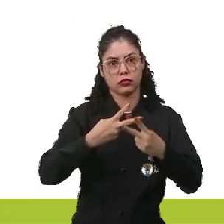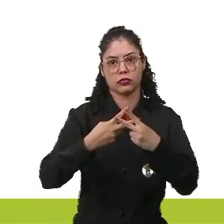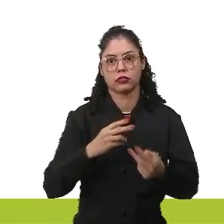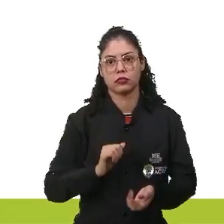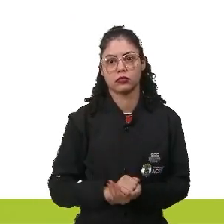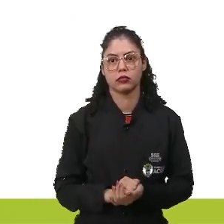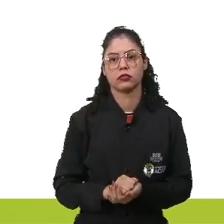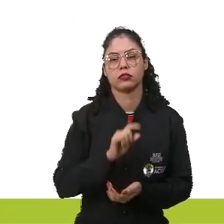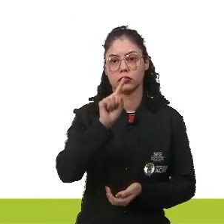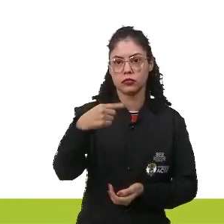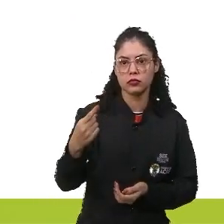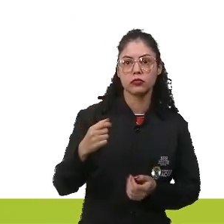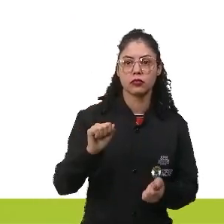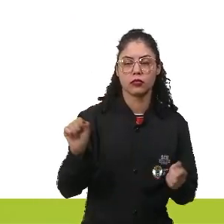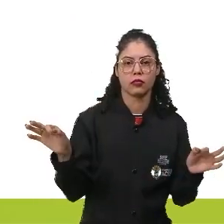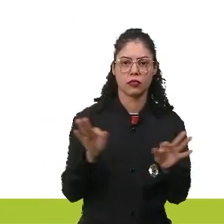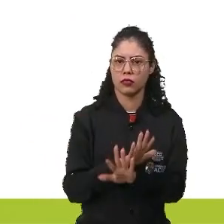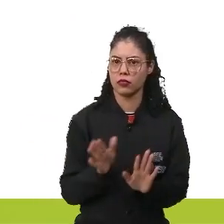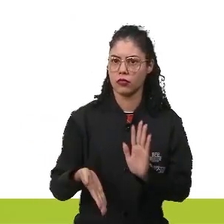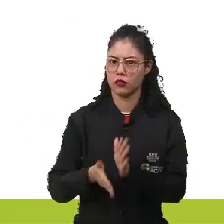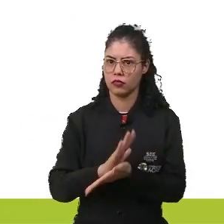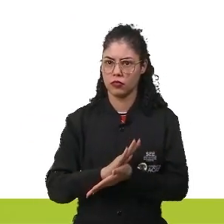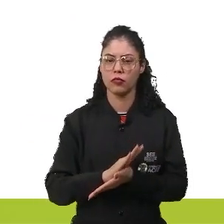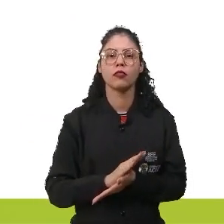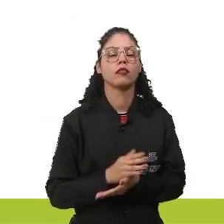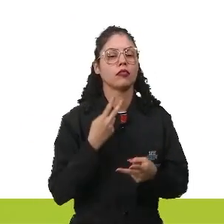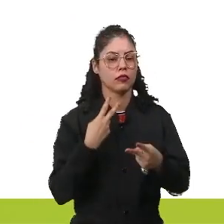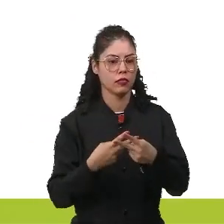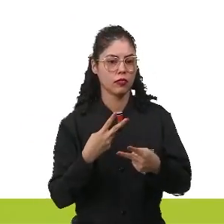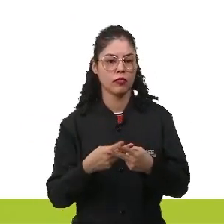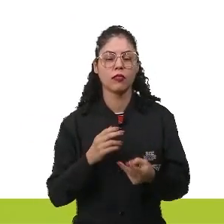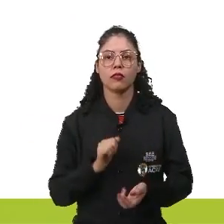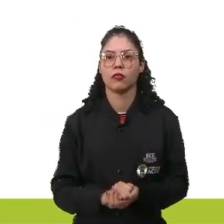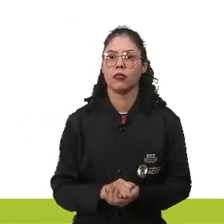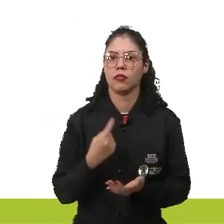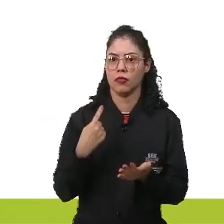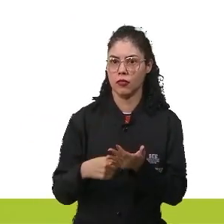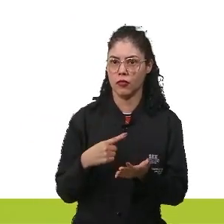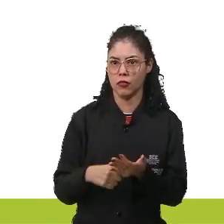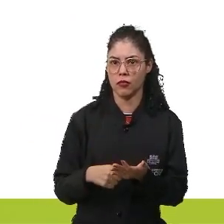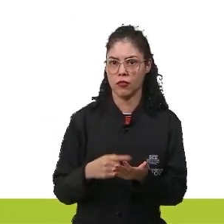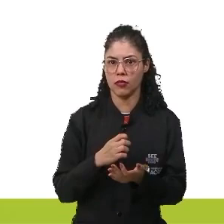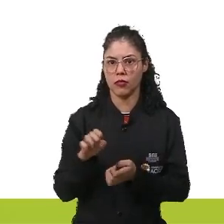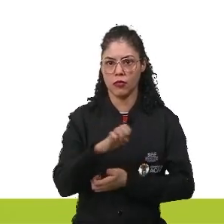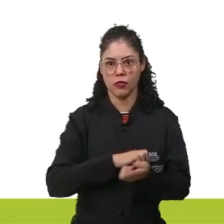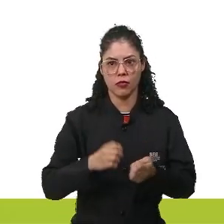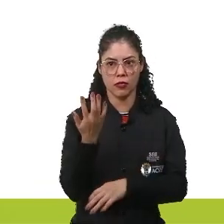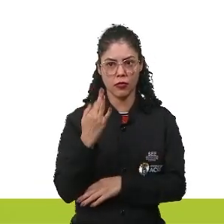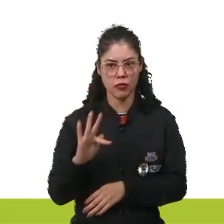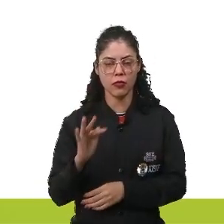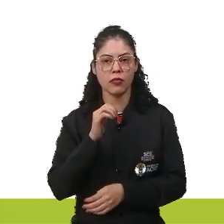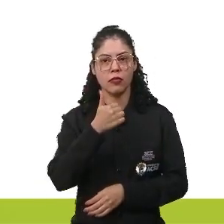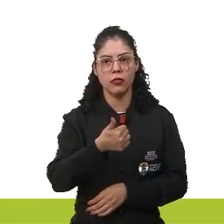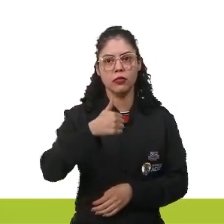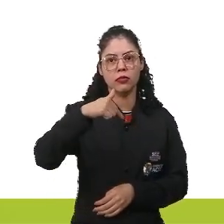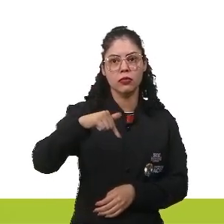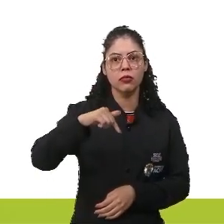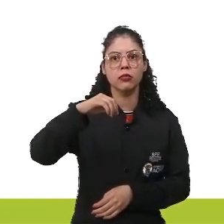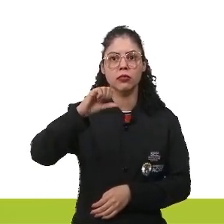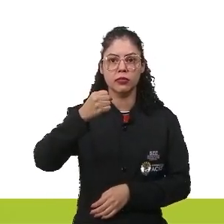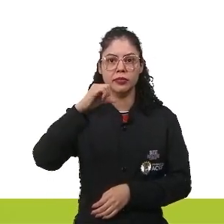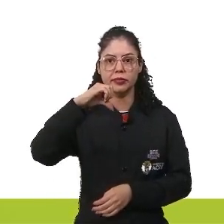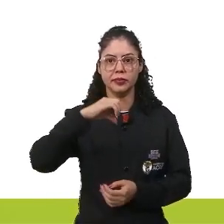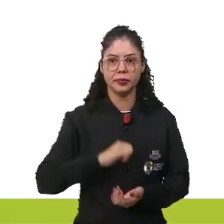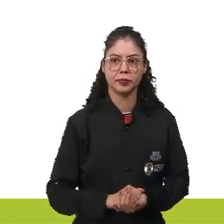Então, eles vão lá, derrubam, tomam essa prisão e isso marca o início da Revolução Francesa, em 1789.